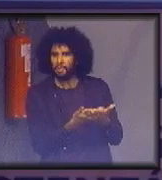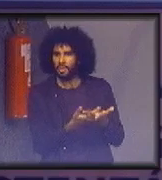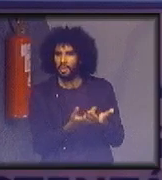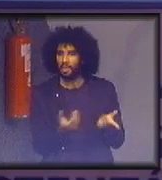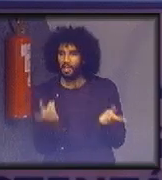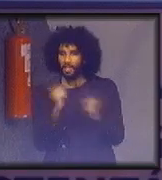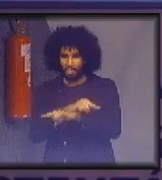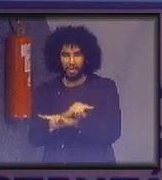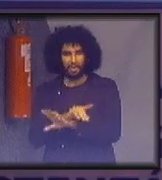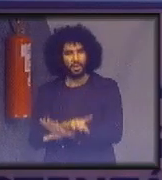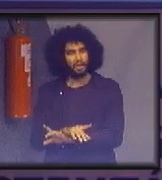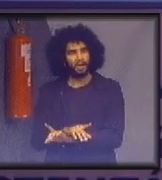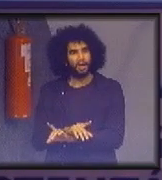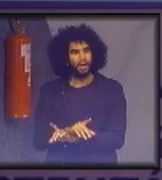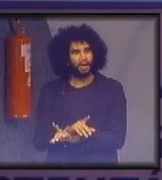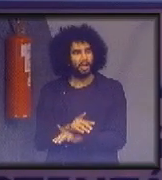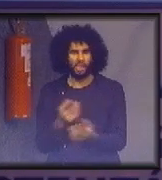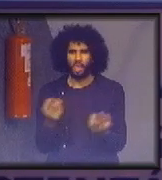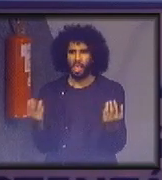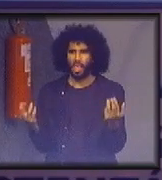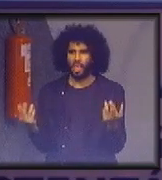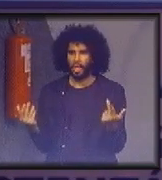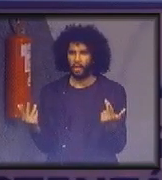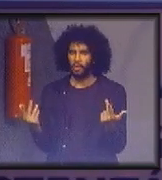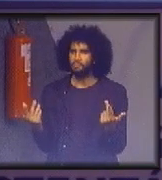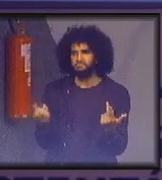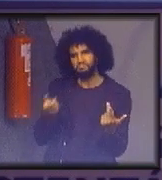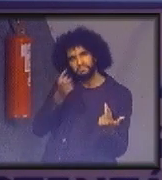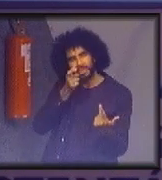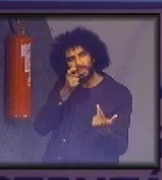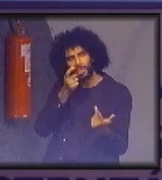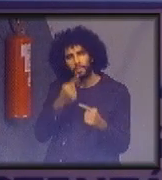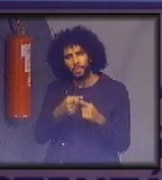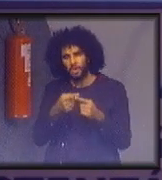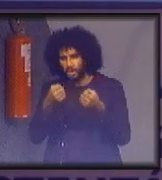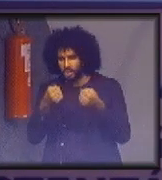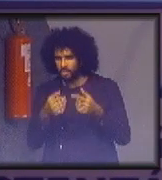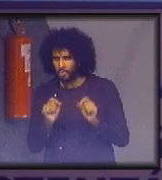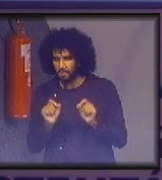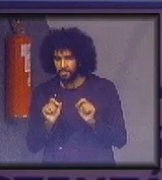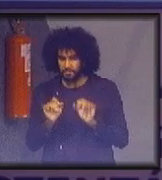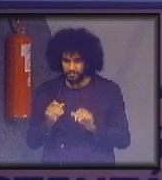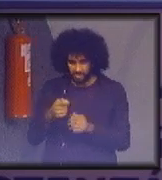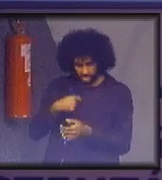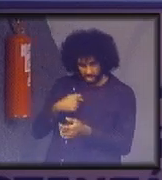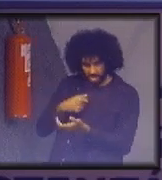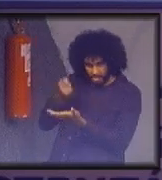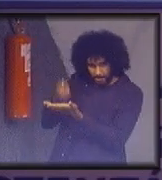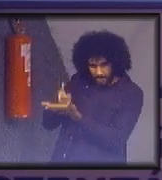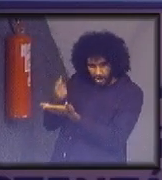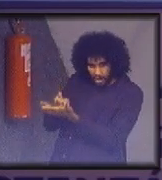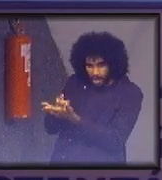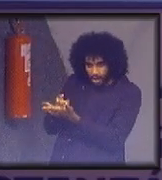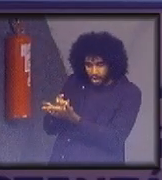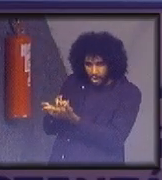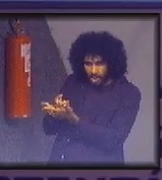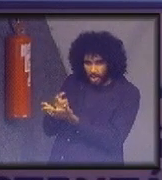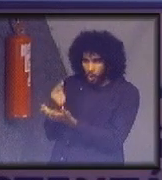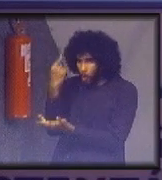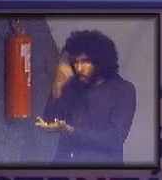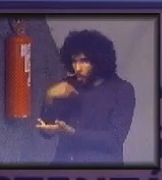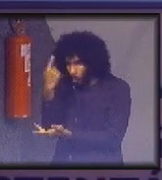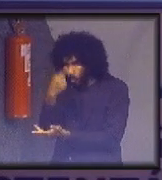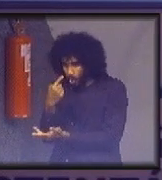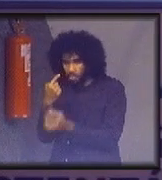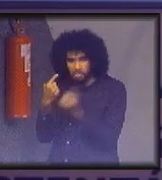o fato de ser igual é até interessante, porque diz o seguinte, o que está sendo gasto é uma hora do tempo do humano.